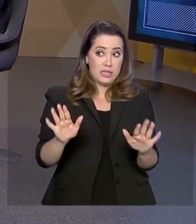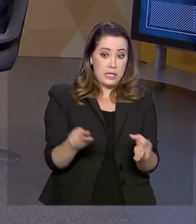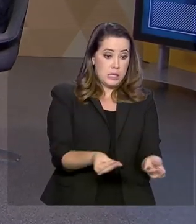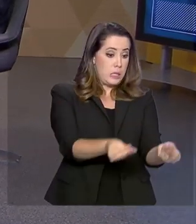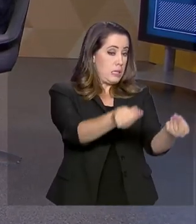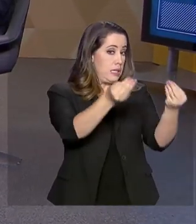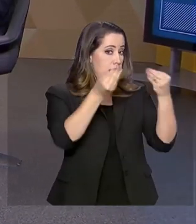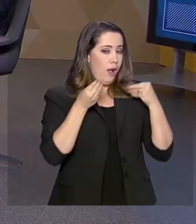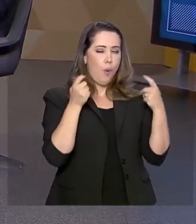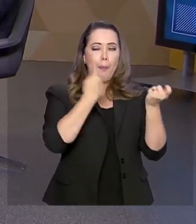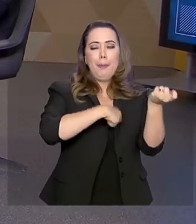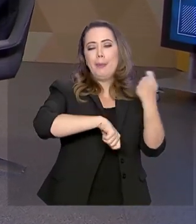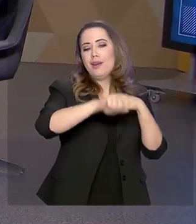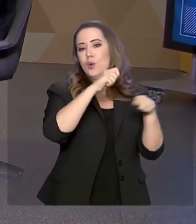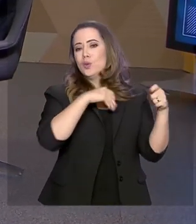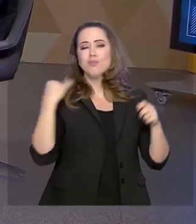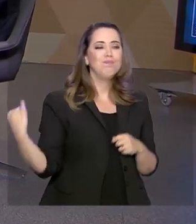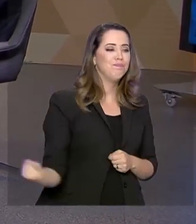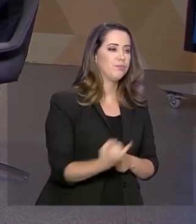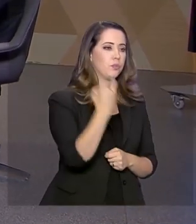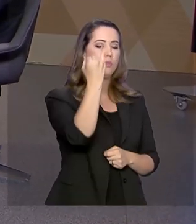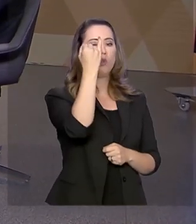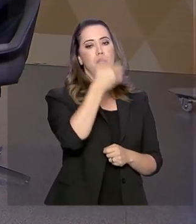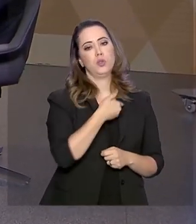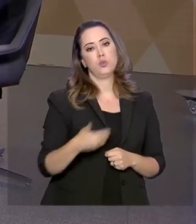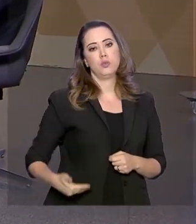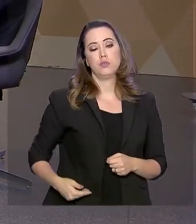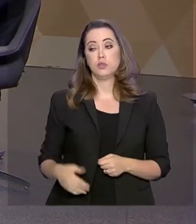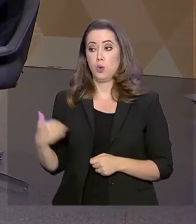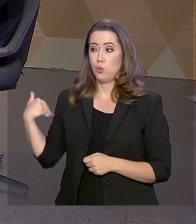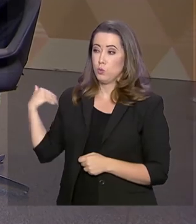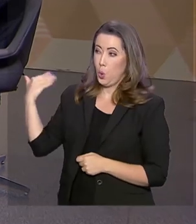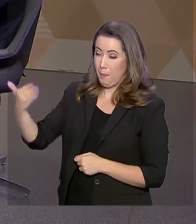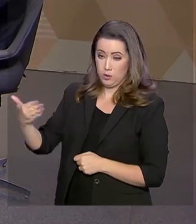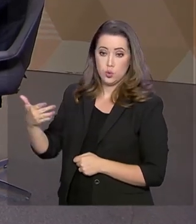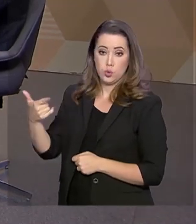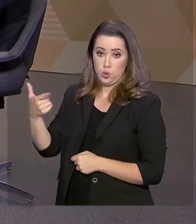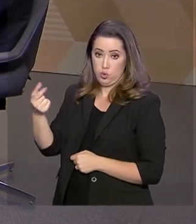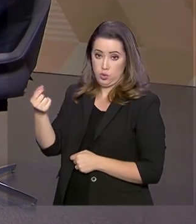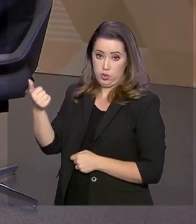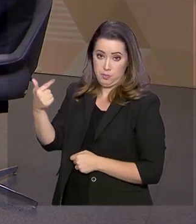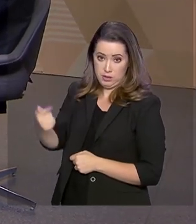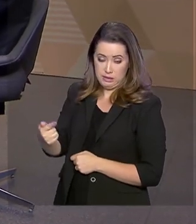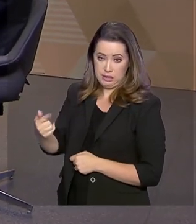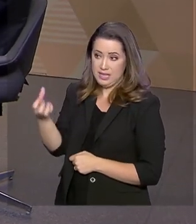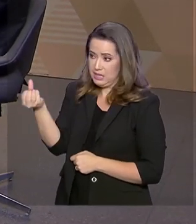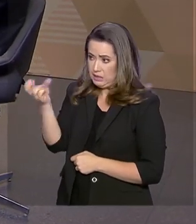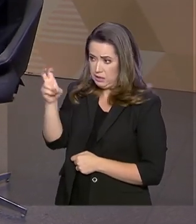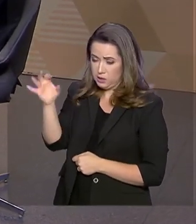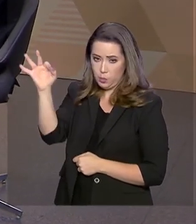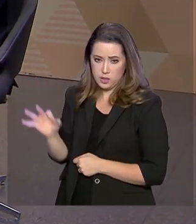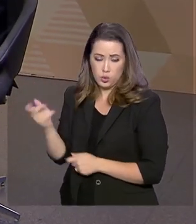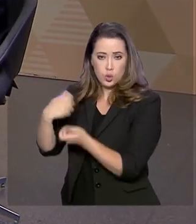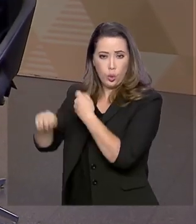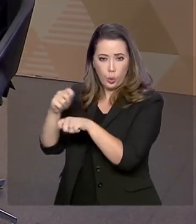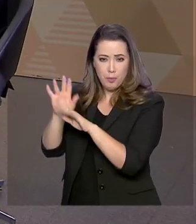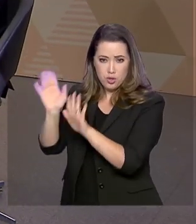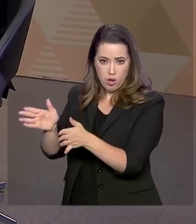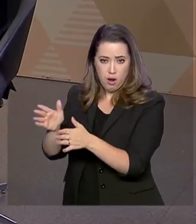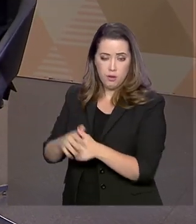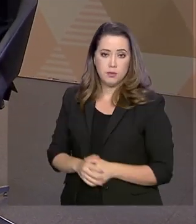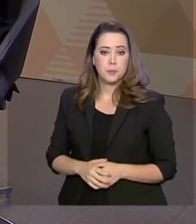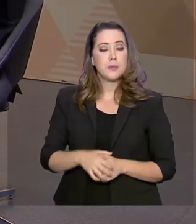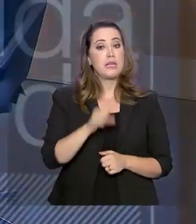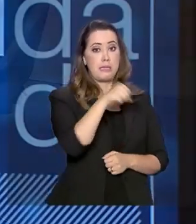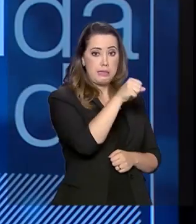traz uma economia brutal para os cofres públicos. Desde 2017, 65% da economia, se eu não me engano? 65% aqui no DF.